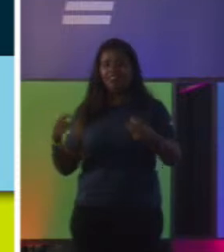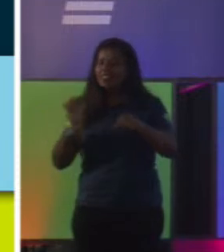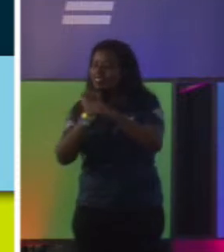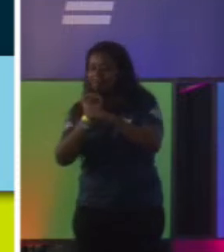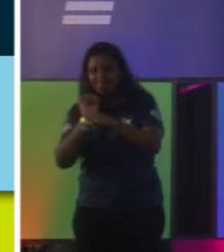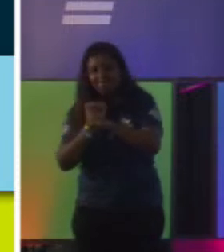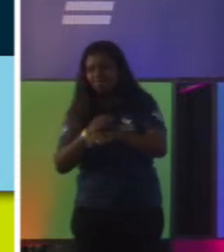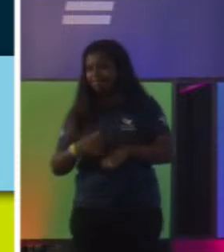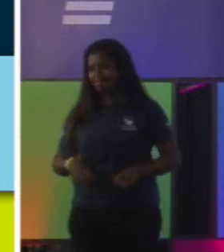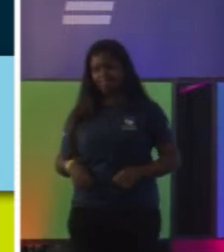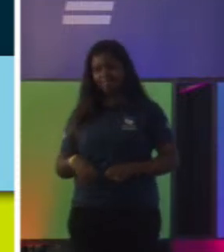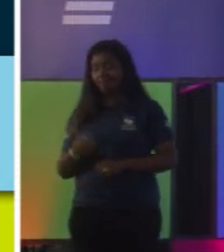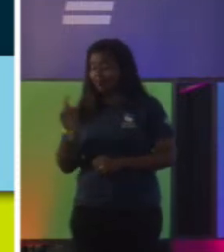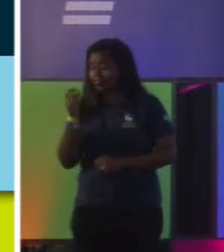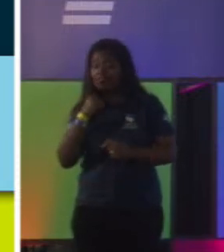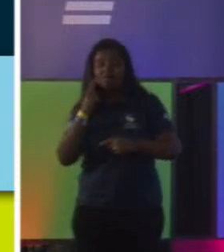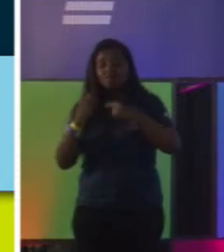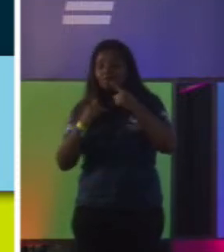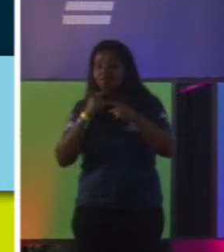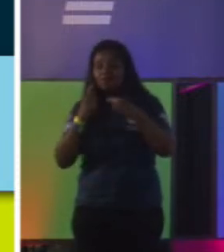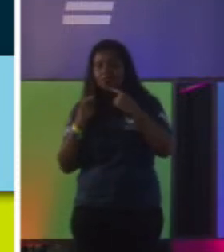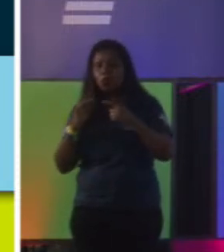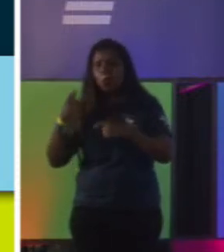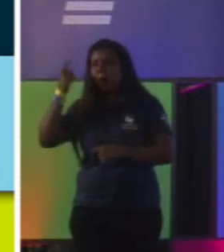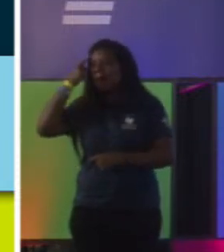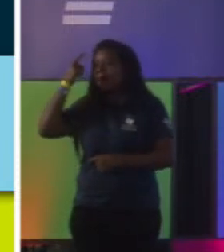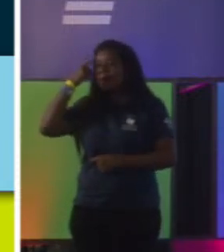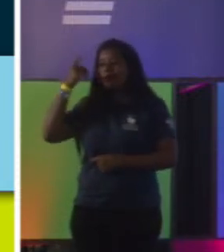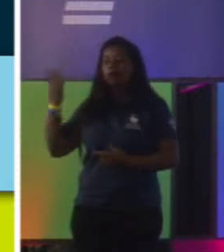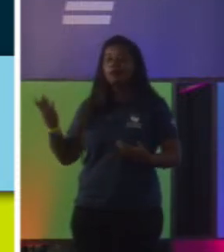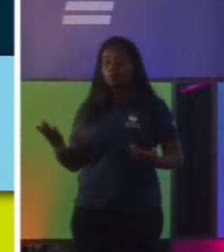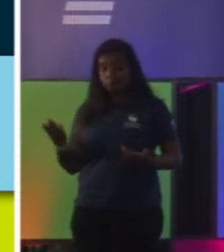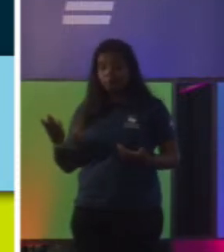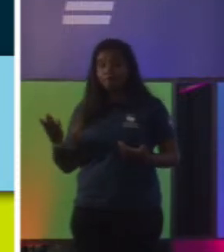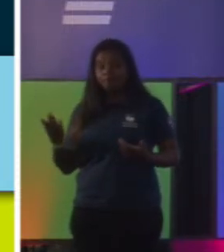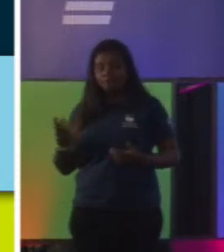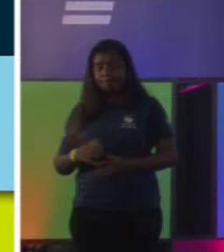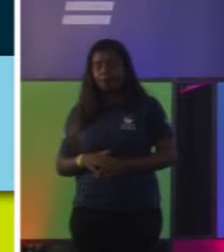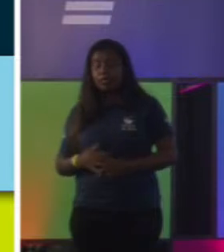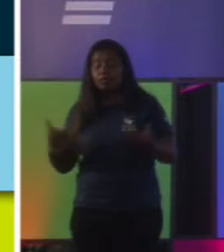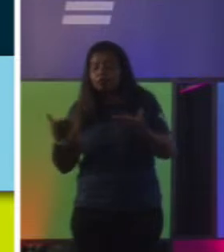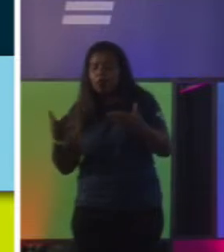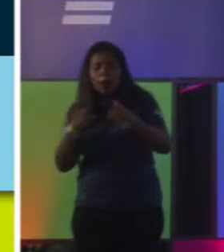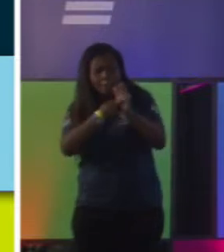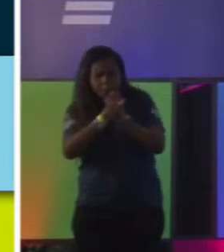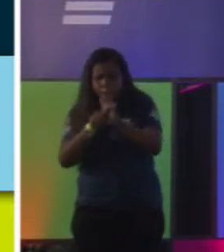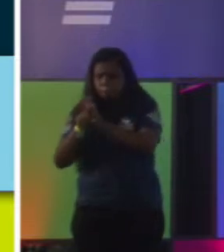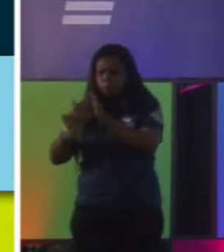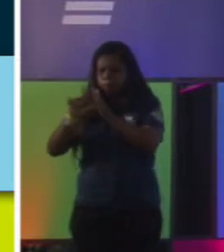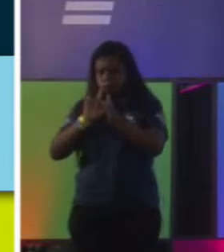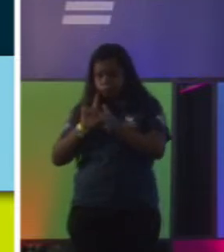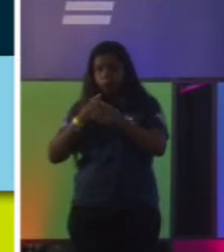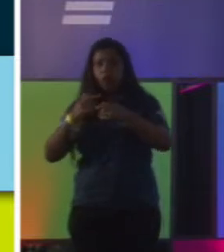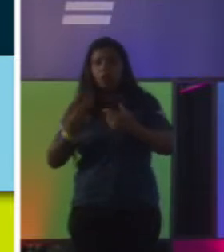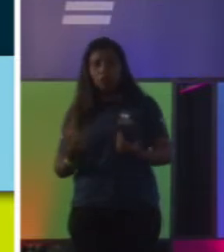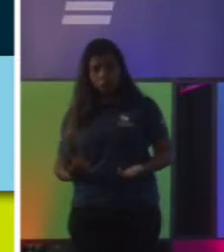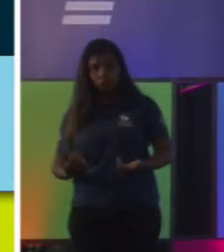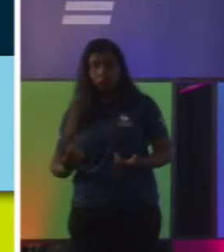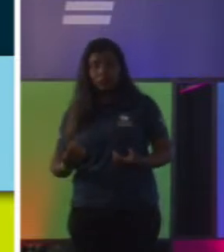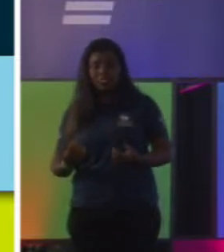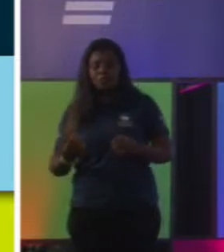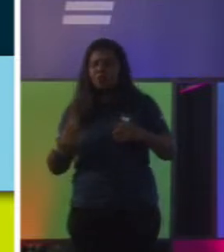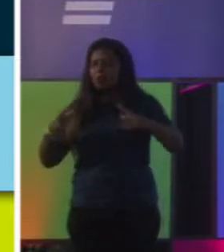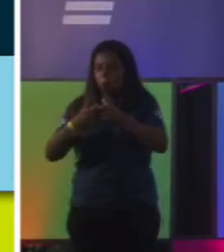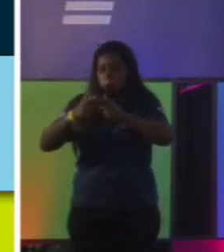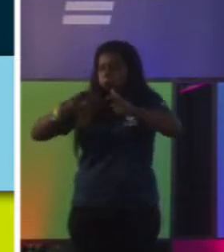dinheiro e mais tempo? Onde é que está a inteligência dentro disso? Então, é hora de explorar, é hora de movimento, não é hora de fazer um